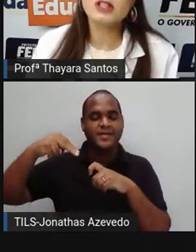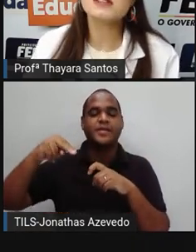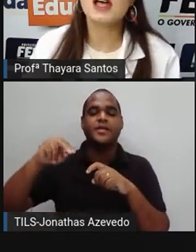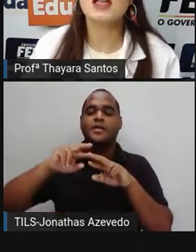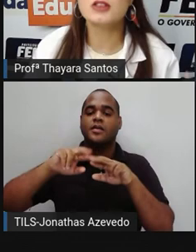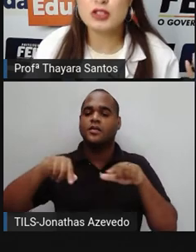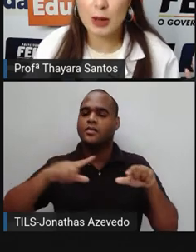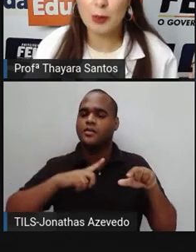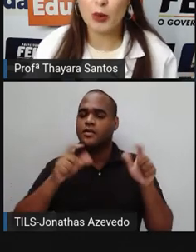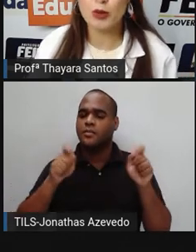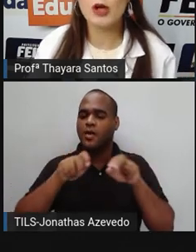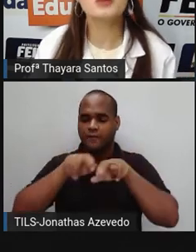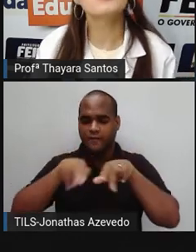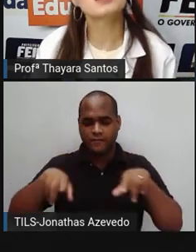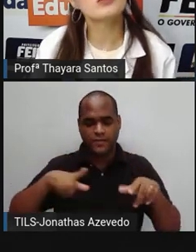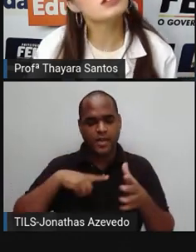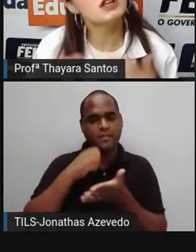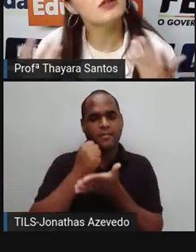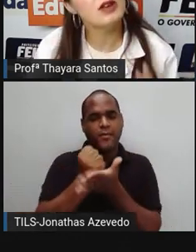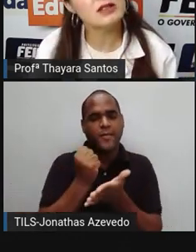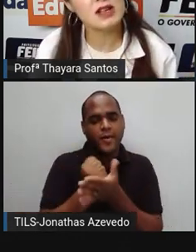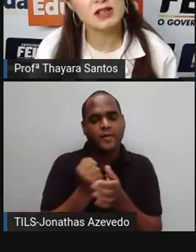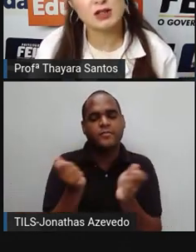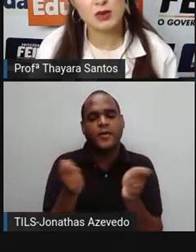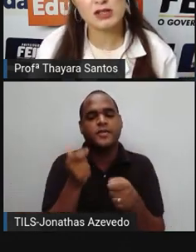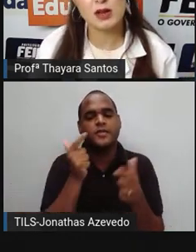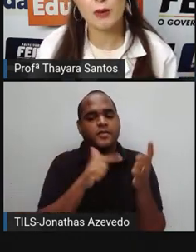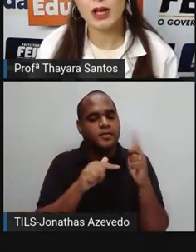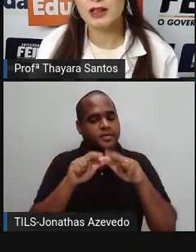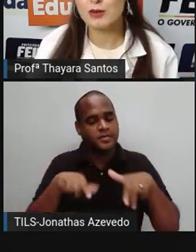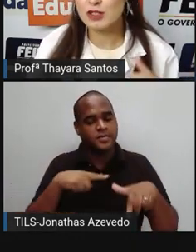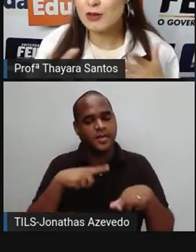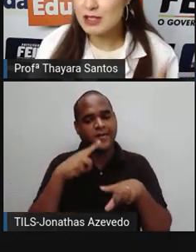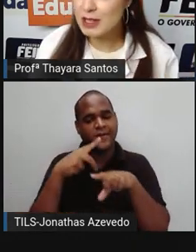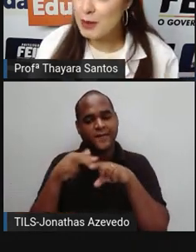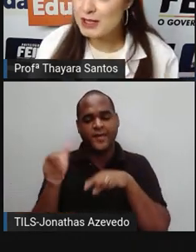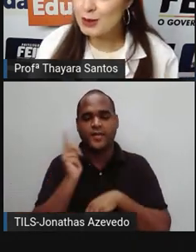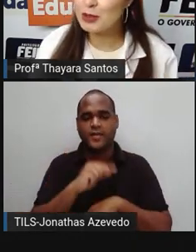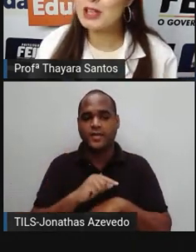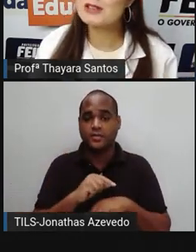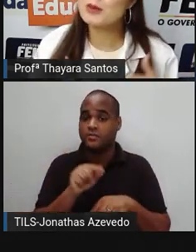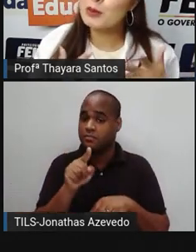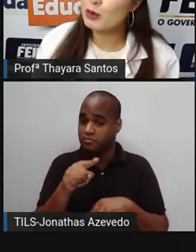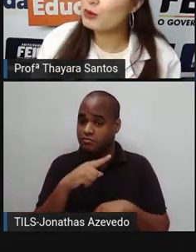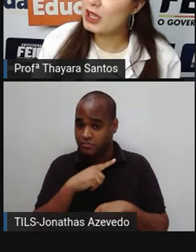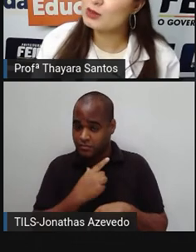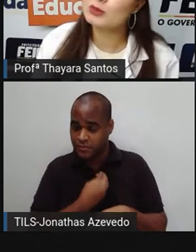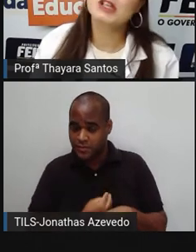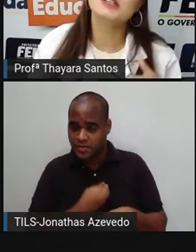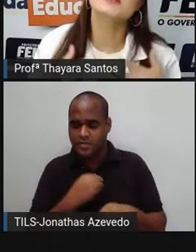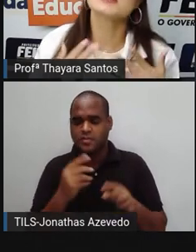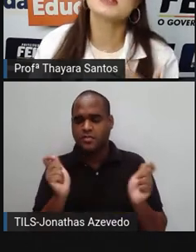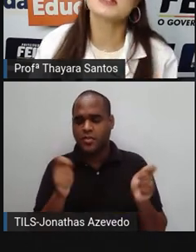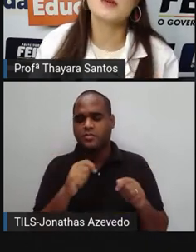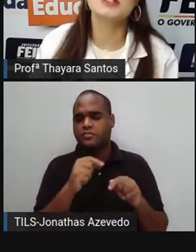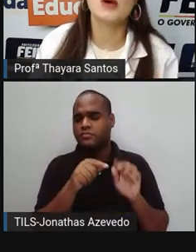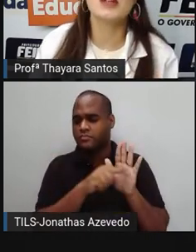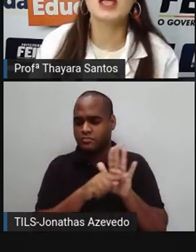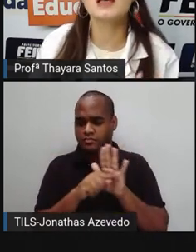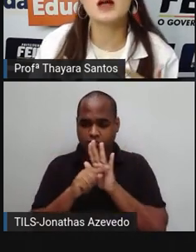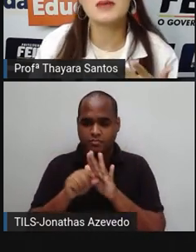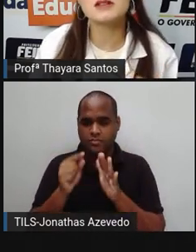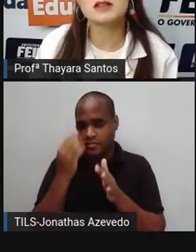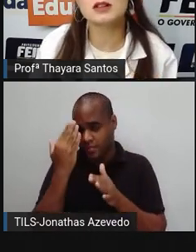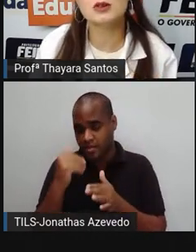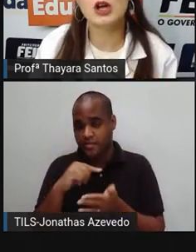ter toda essa rede de apoio para você conseguir vencer essa situação. Então, se você está passando por isso, procure ajuda. E se você sabe de